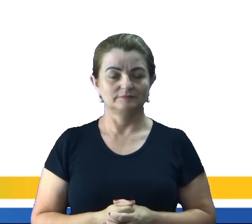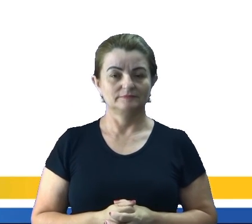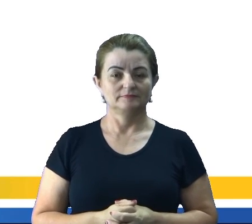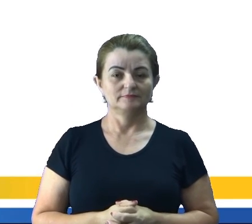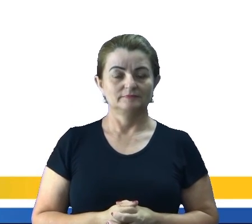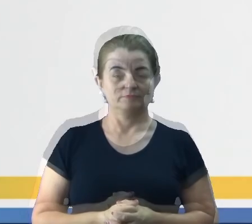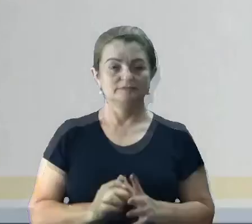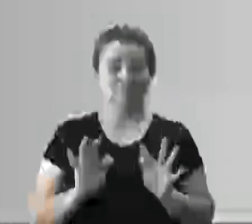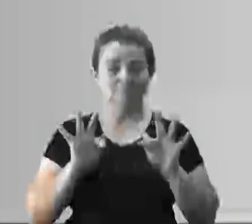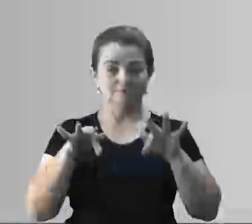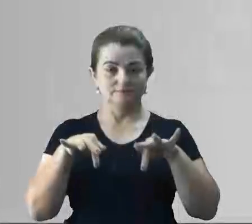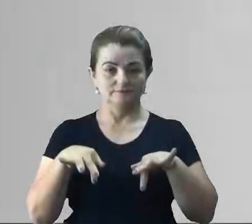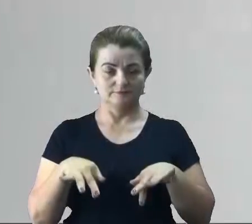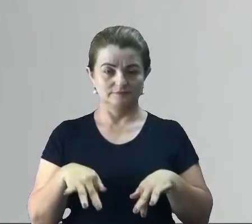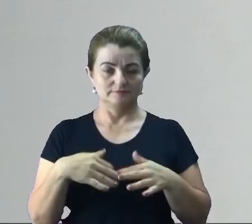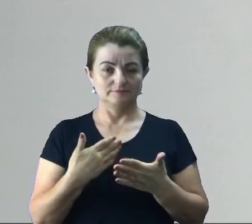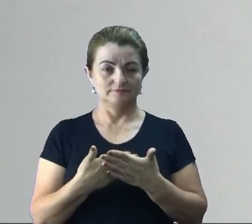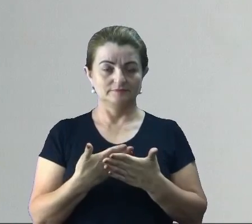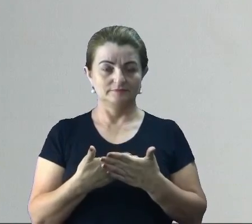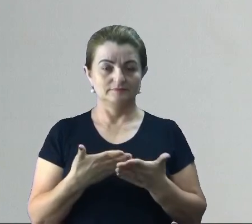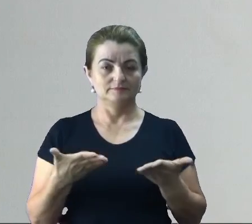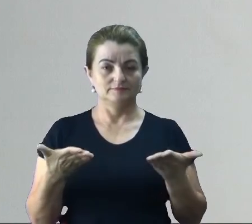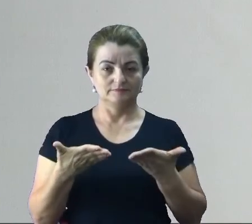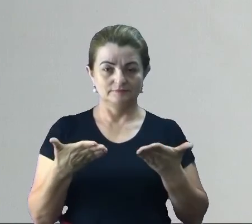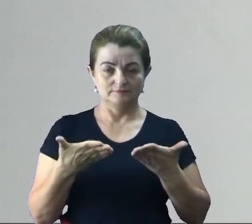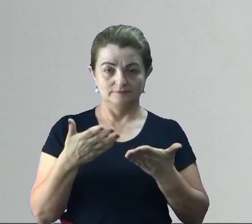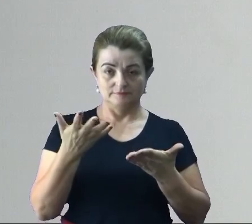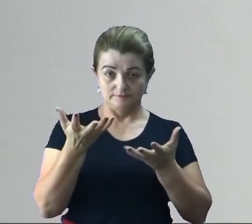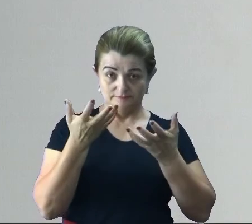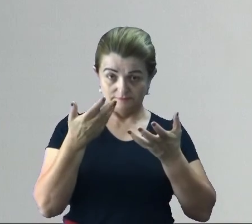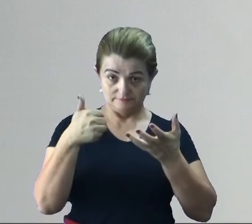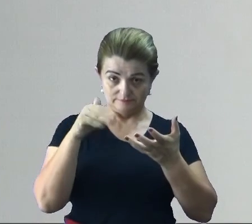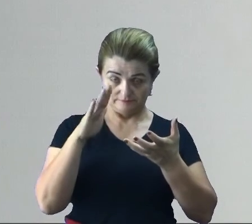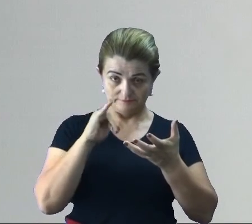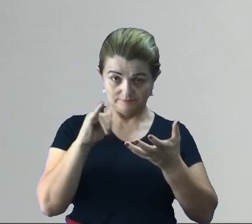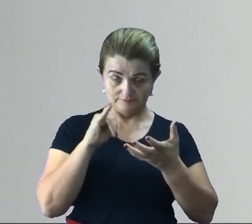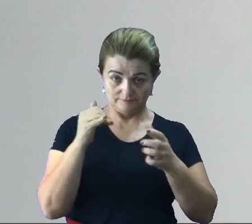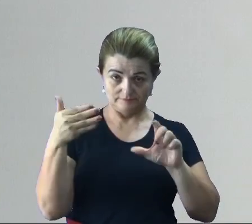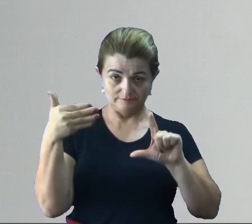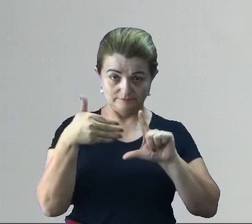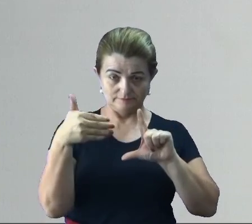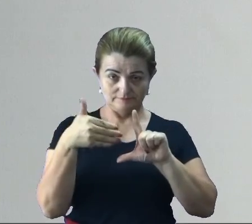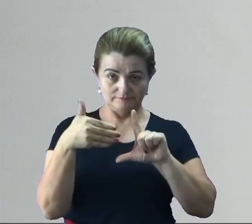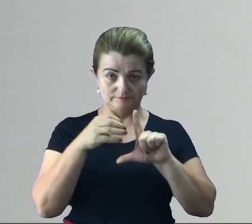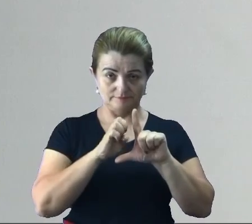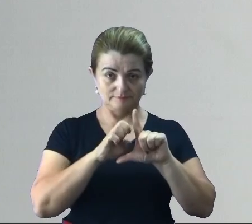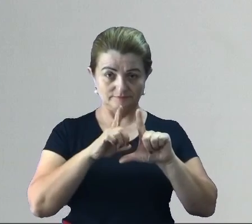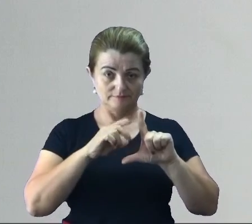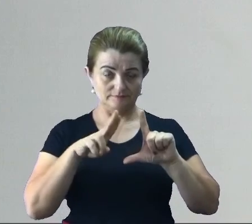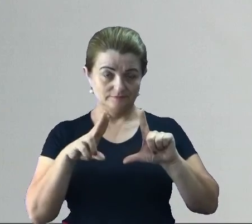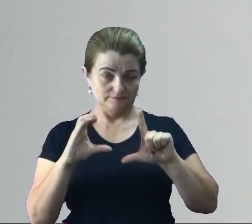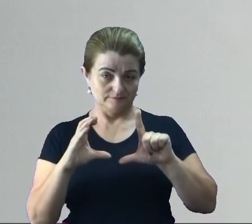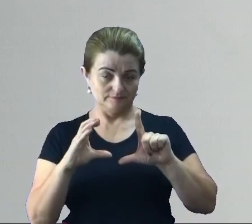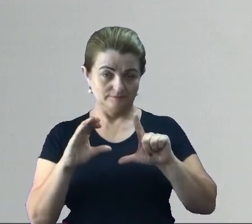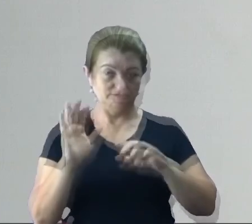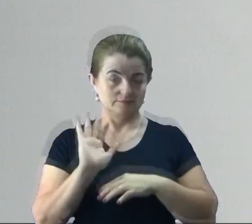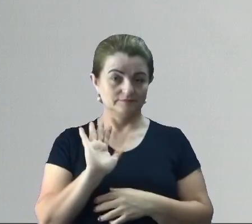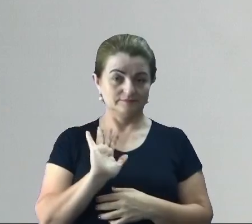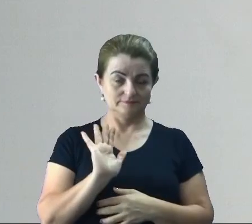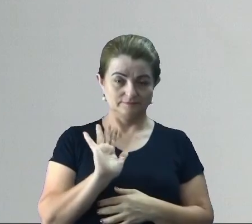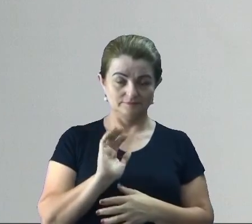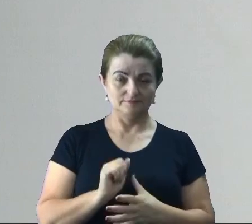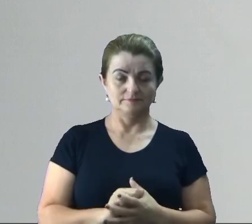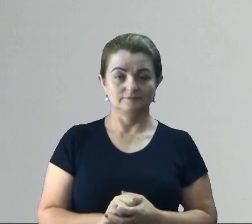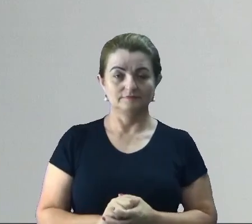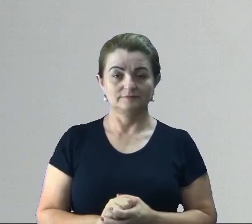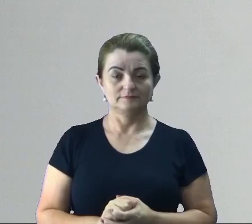Gente Finalizamos a aula por hoje Para mais informações Acessem a plataforma Eduque Ok? Bye bye See